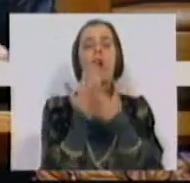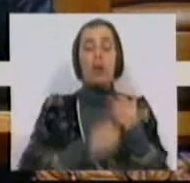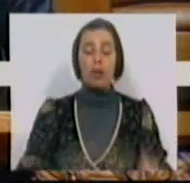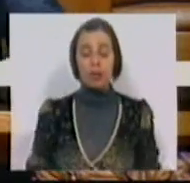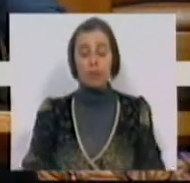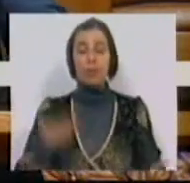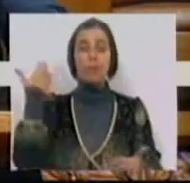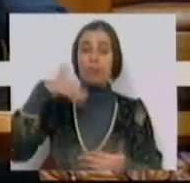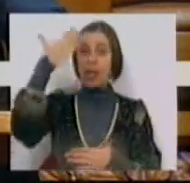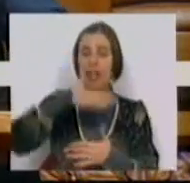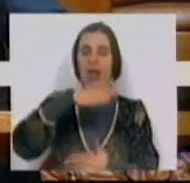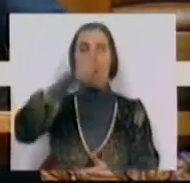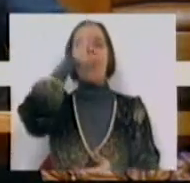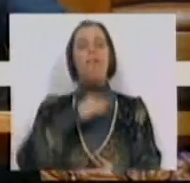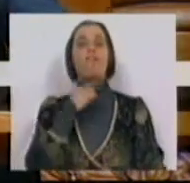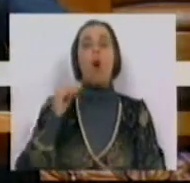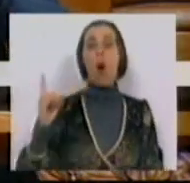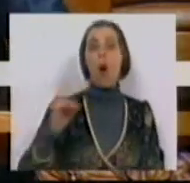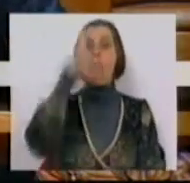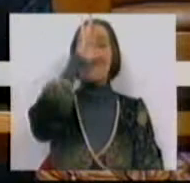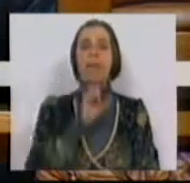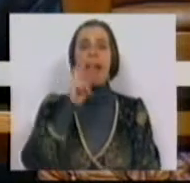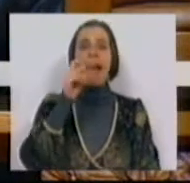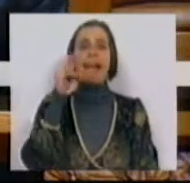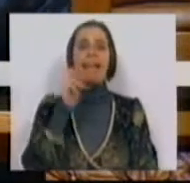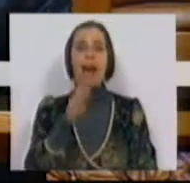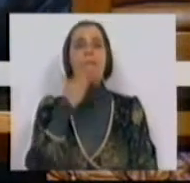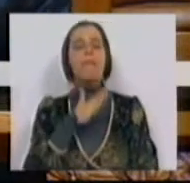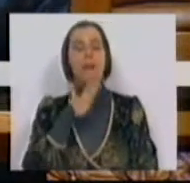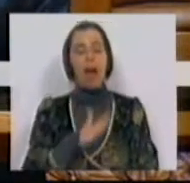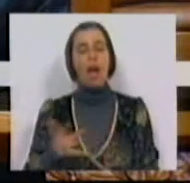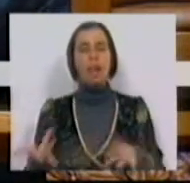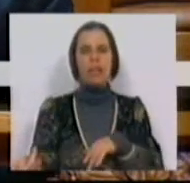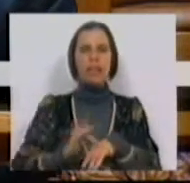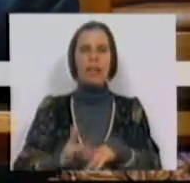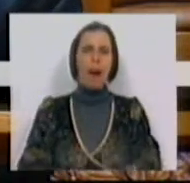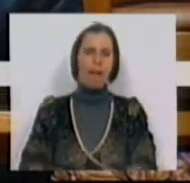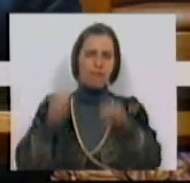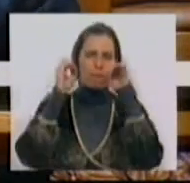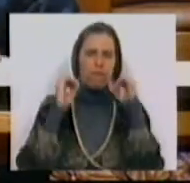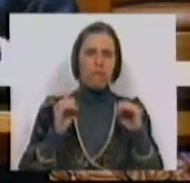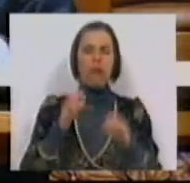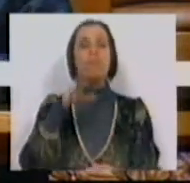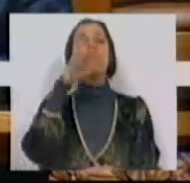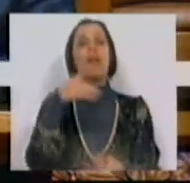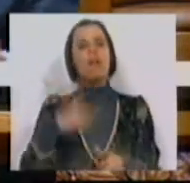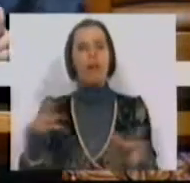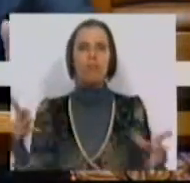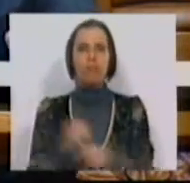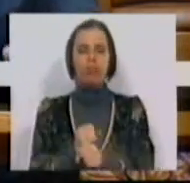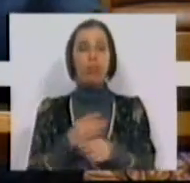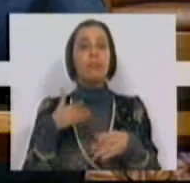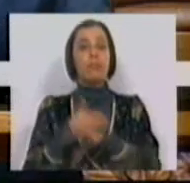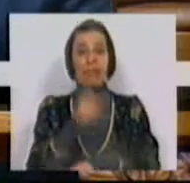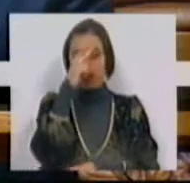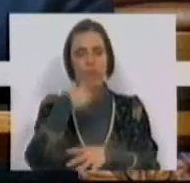Há poucos dias o governo, pela voz do Ministro Aguiar Branco, com total insensibilidade, decidiu que serão extintos os estaleiros